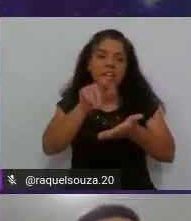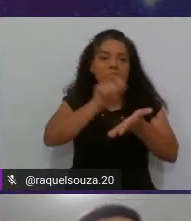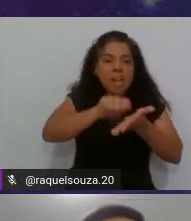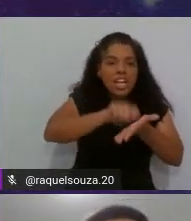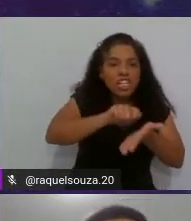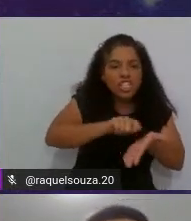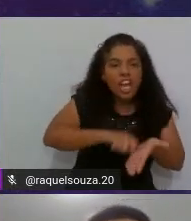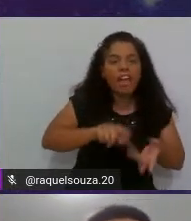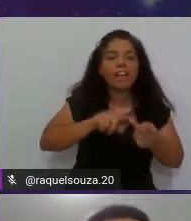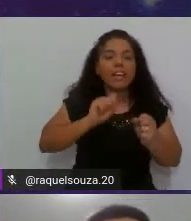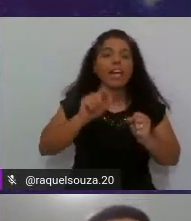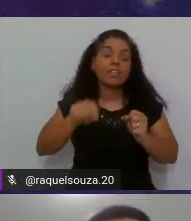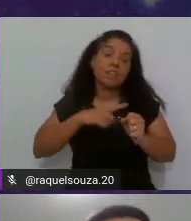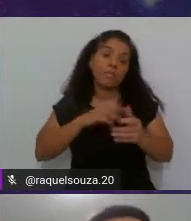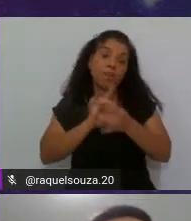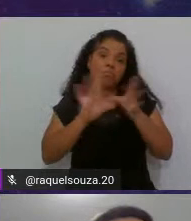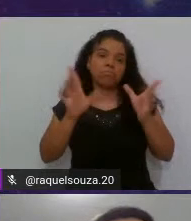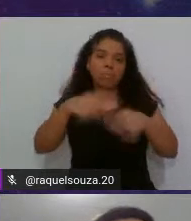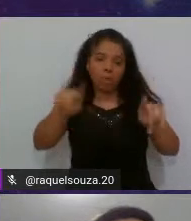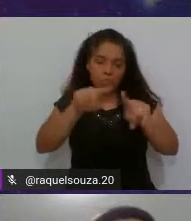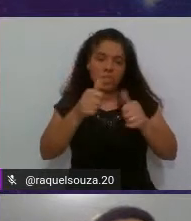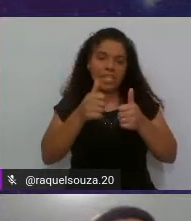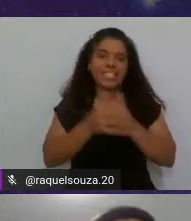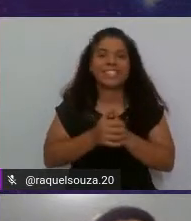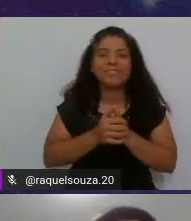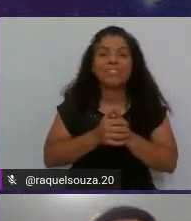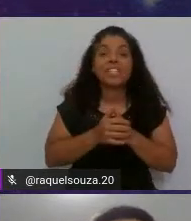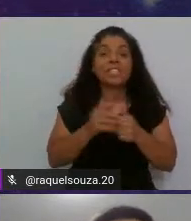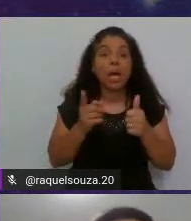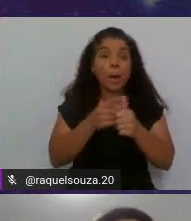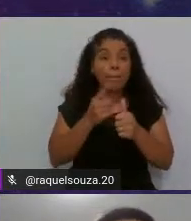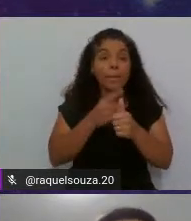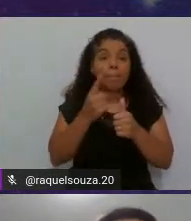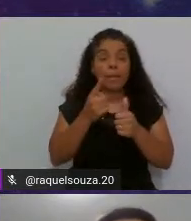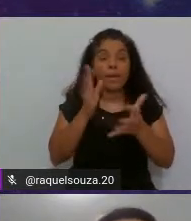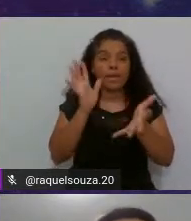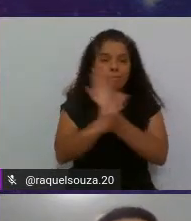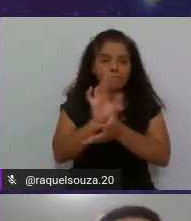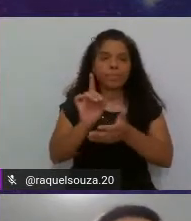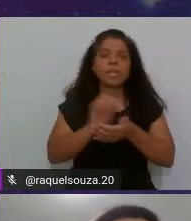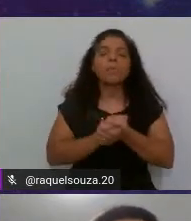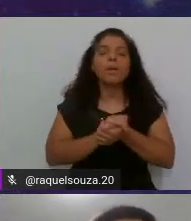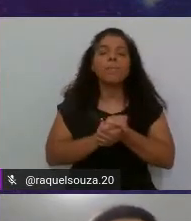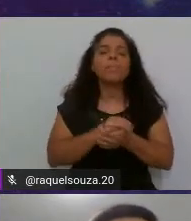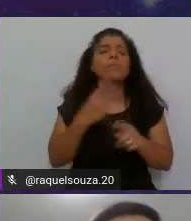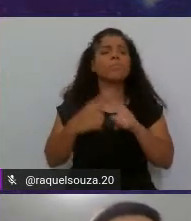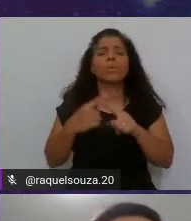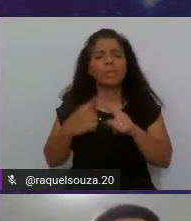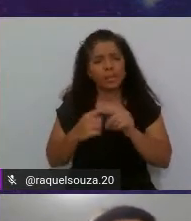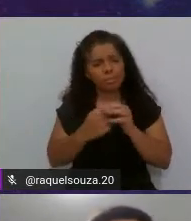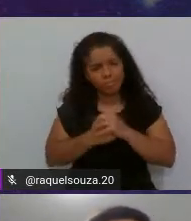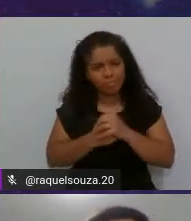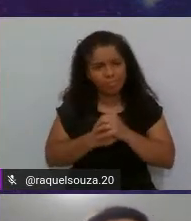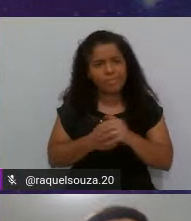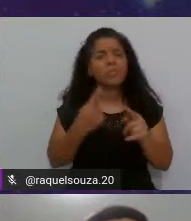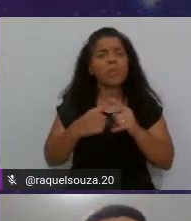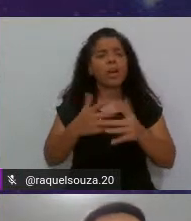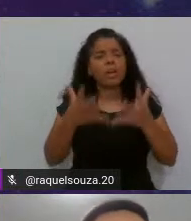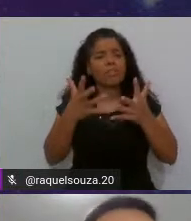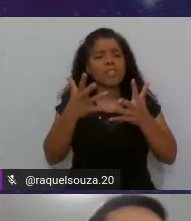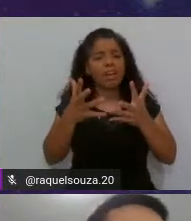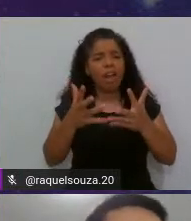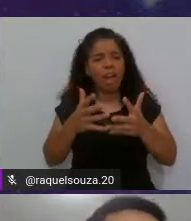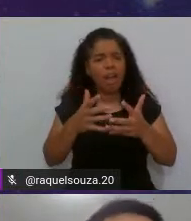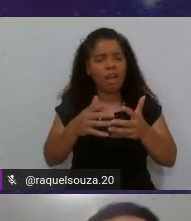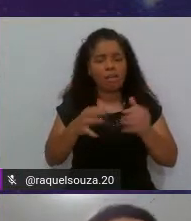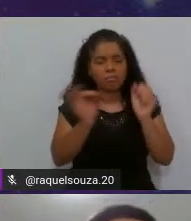vai ficar disponível para vocês. Então, a primeira etapa desse canvas é o porquê. Por que você quer programar? Por